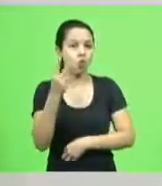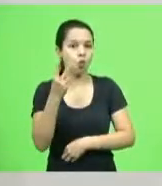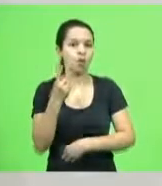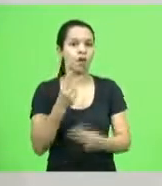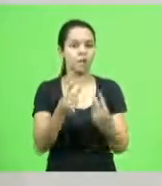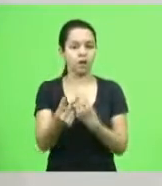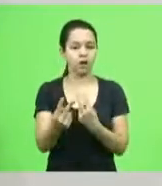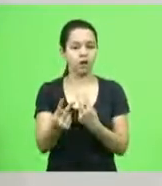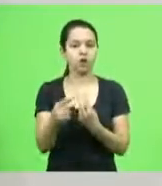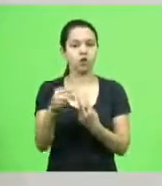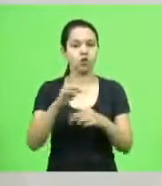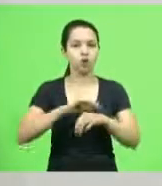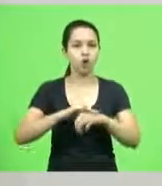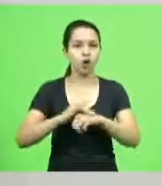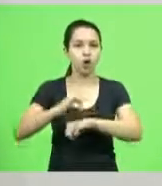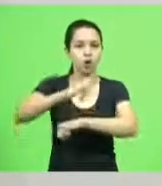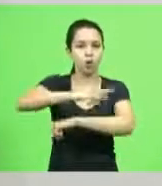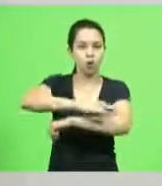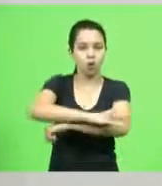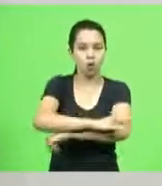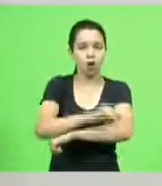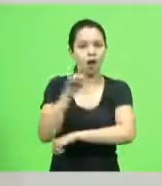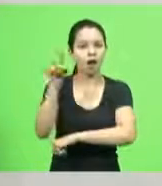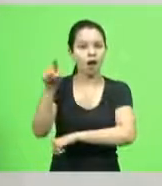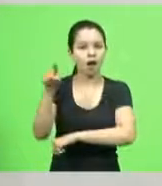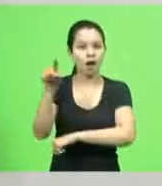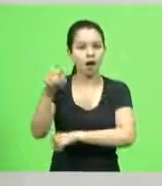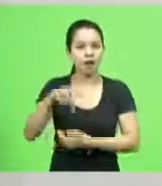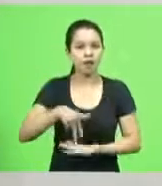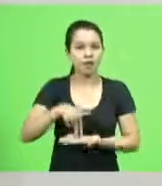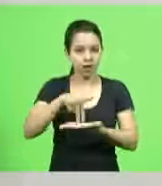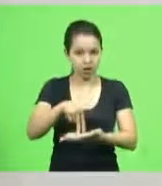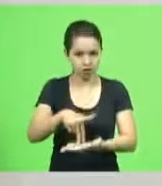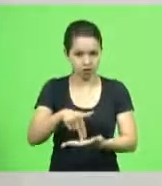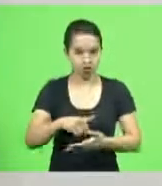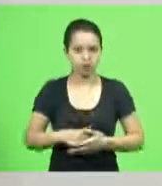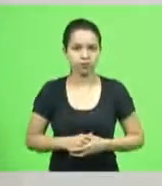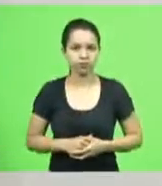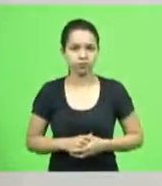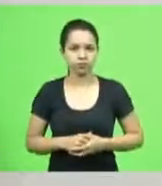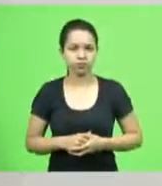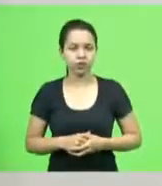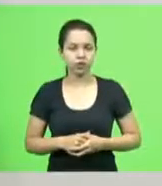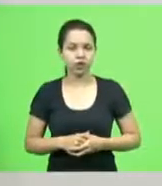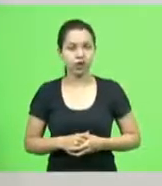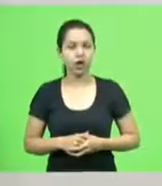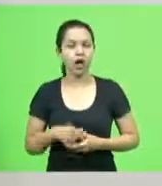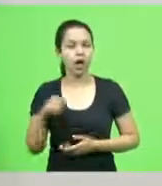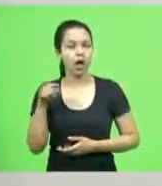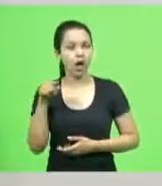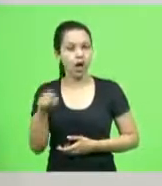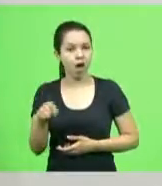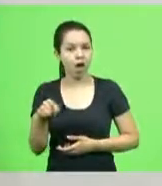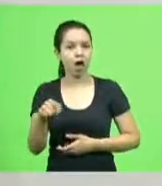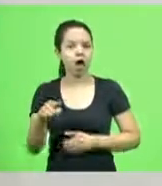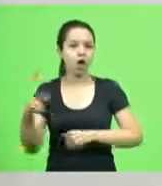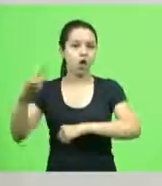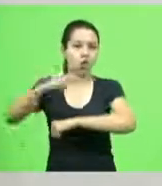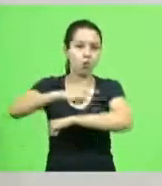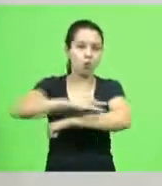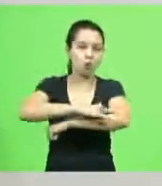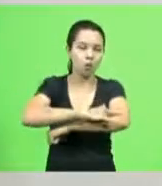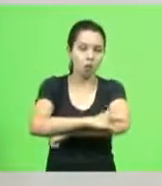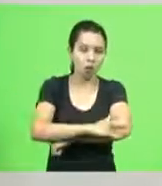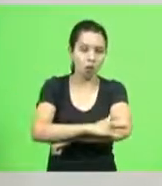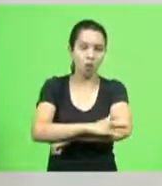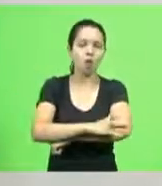a segunda pista do aeroporto de navegantes seria o aeroporto de cargas para a gente concorrer com o Paraná com o aeroporto de